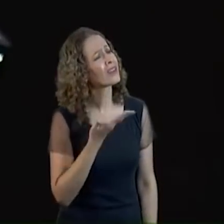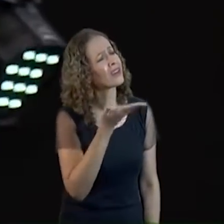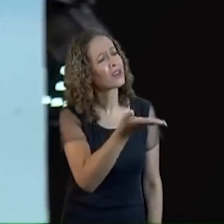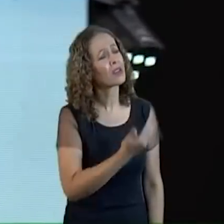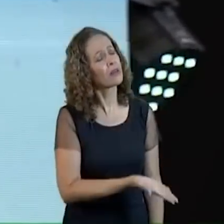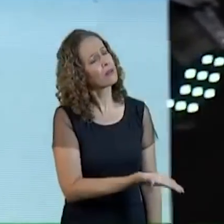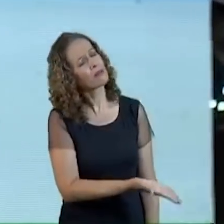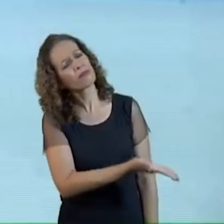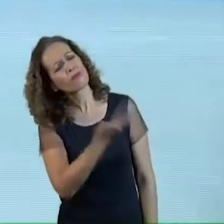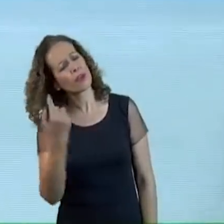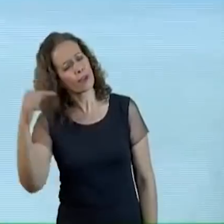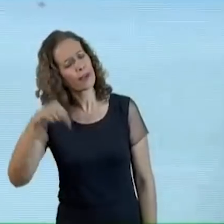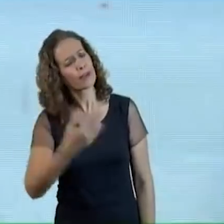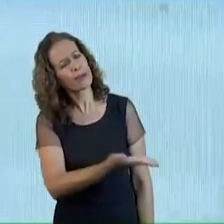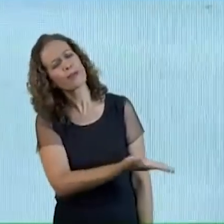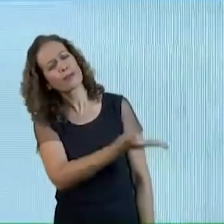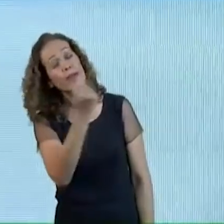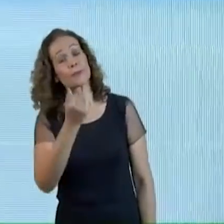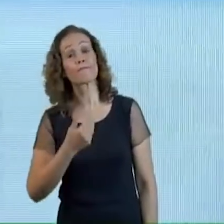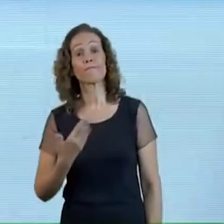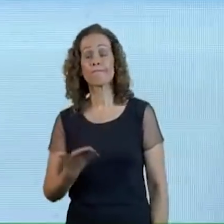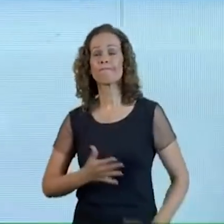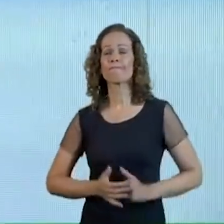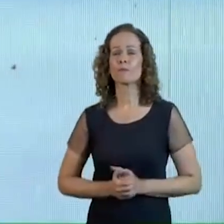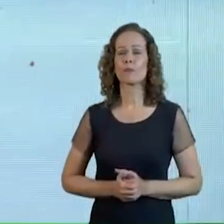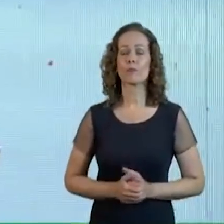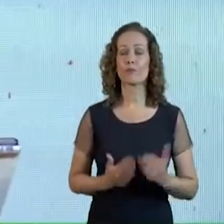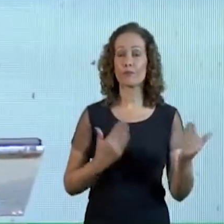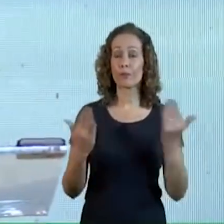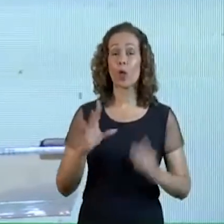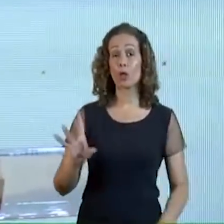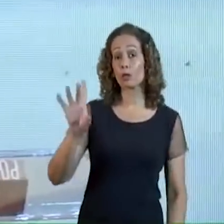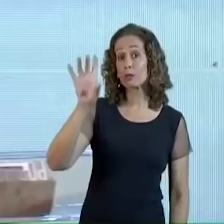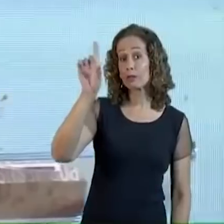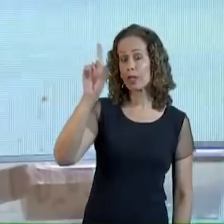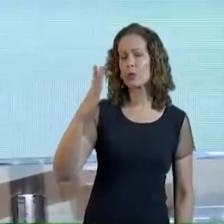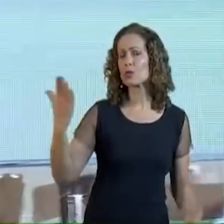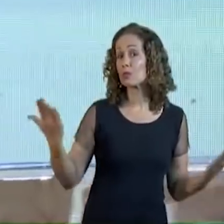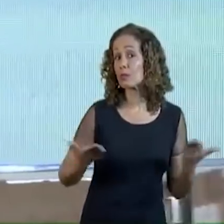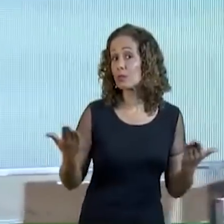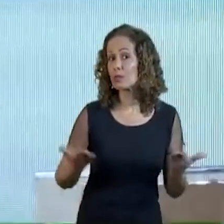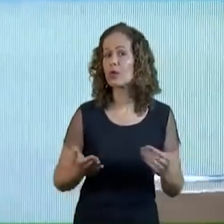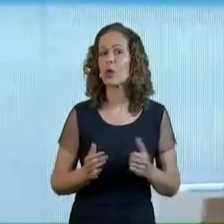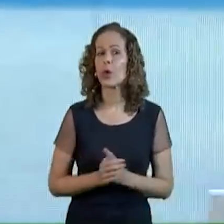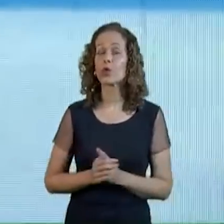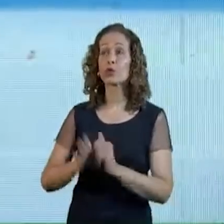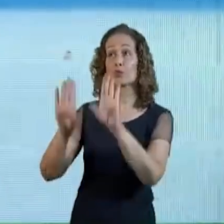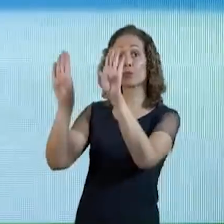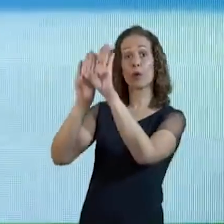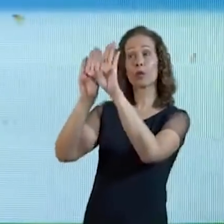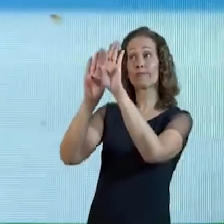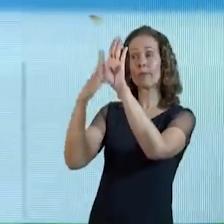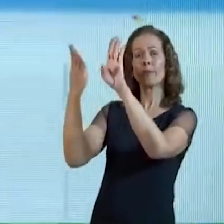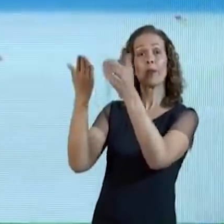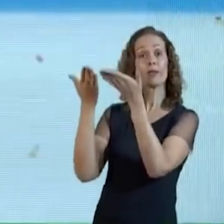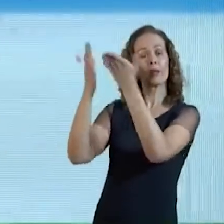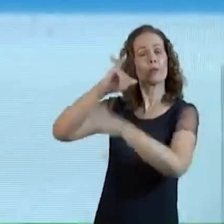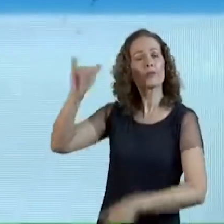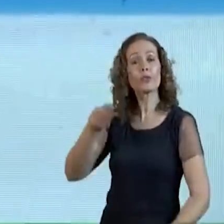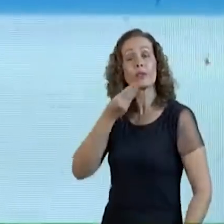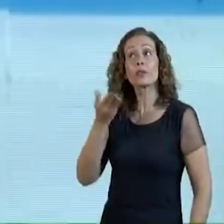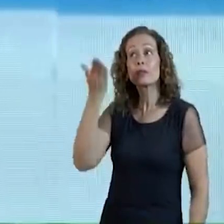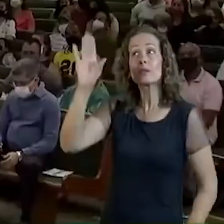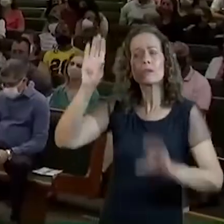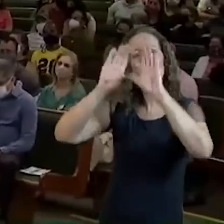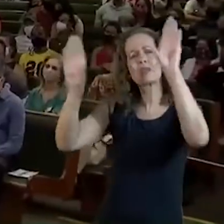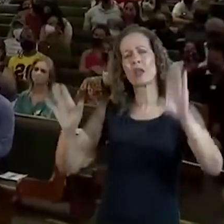Venha Deus nessa manhã está colocando diante de nós uma porta aberta no céu E você sabe o ele está